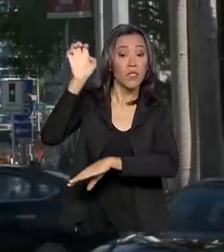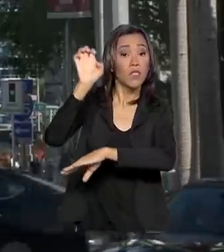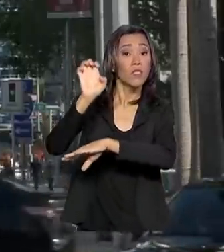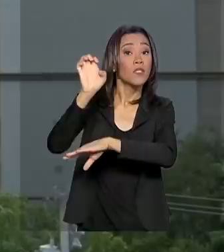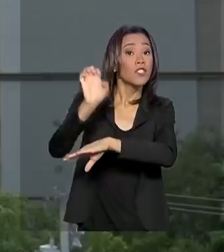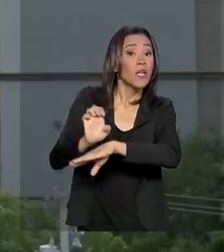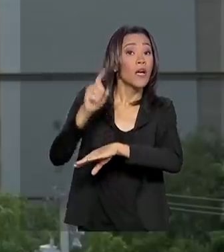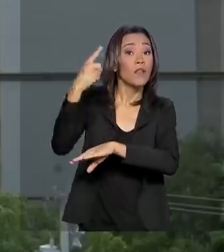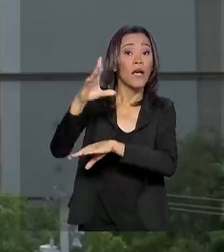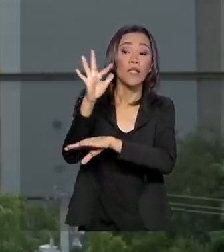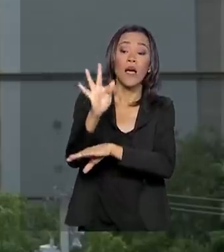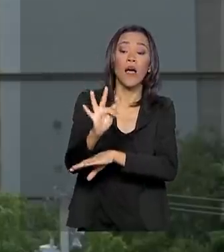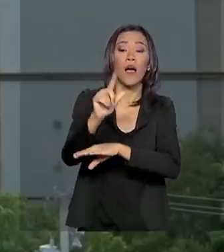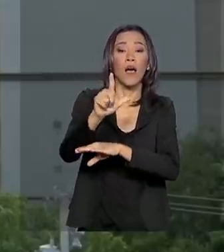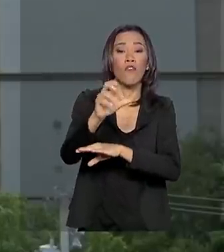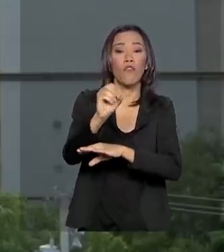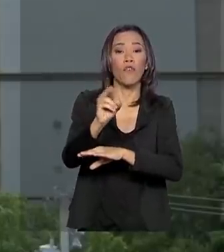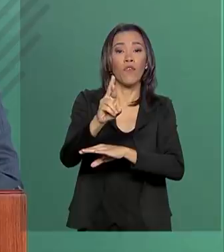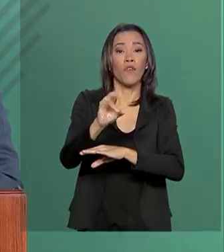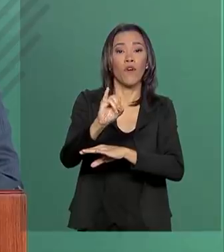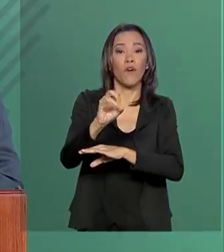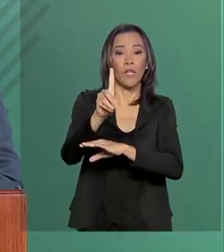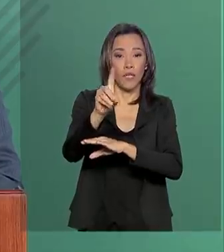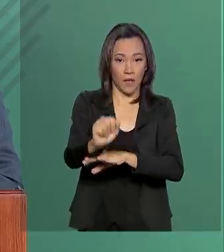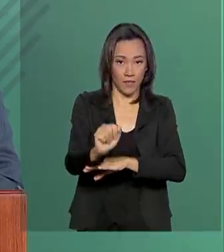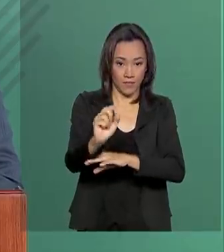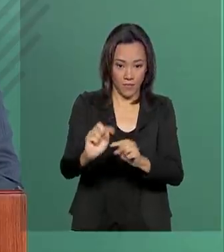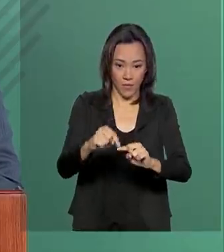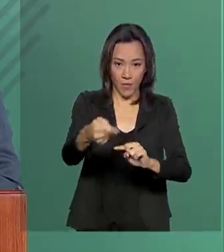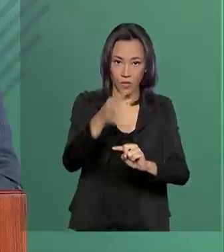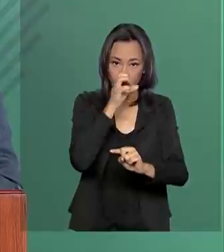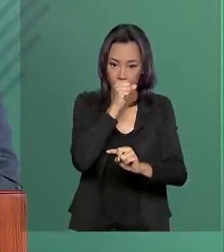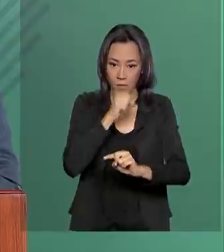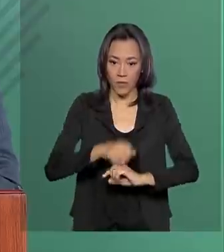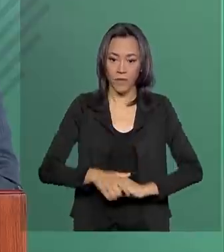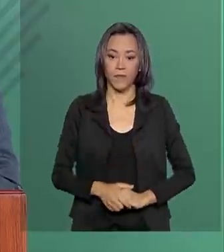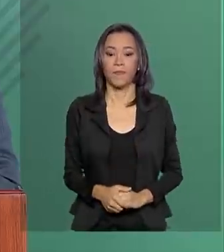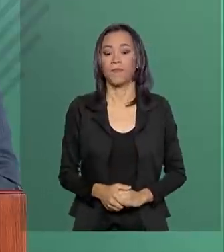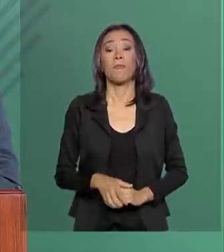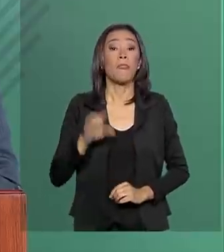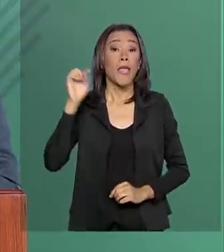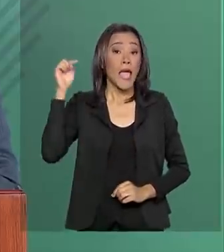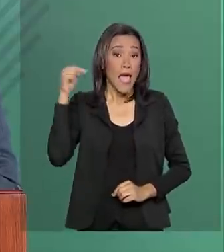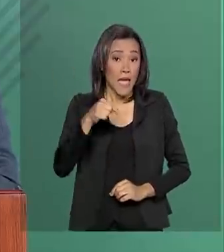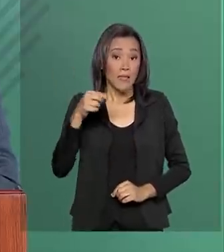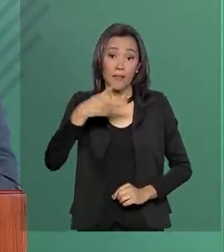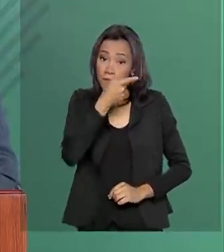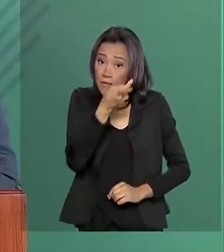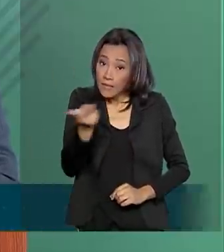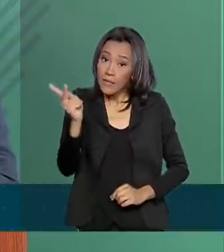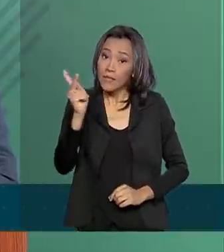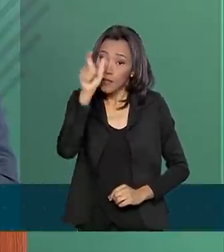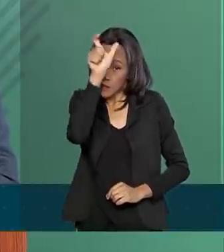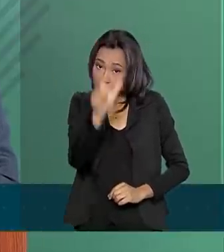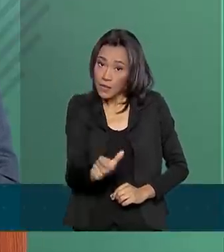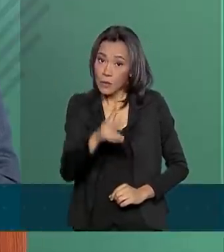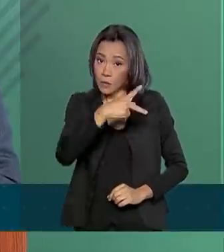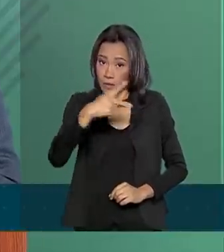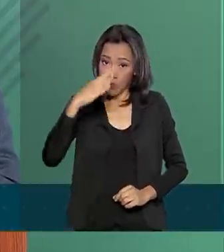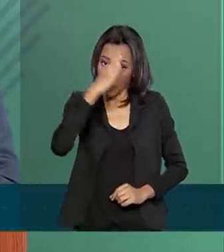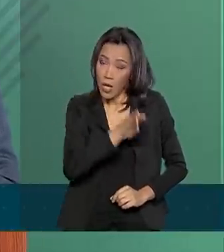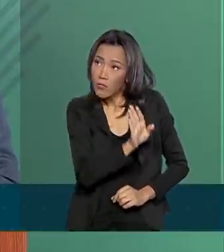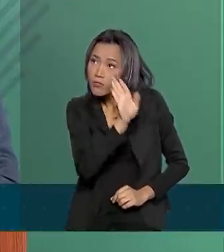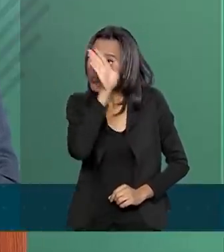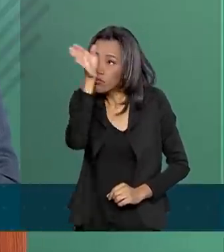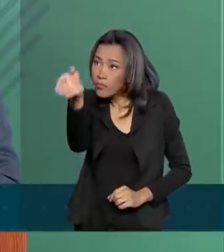Estados Unidos, a partir do próximo sábado. Esta visita do presidente Jair Bolsonaro à Flórida servirá para